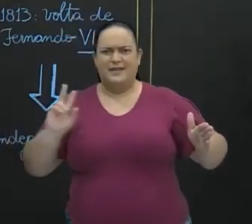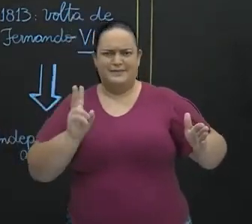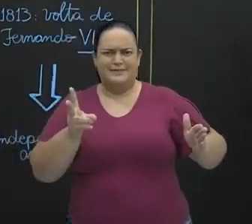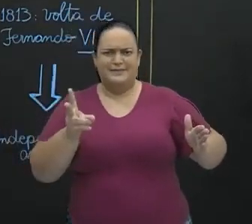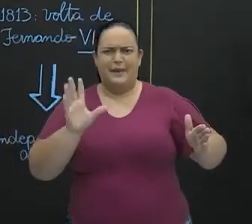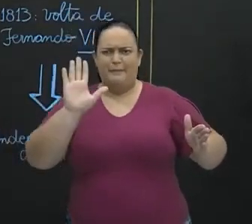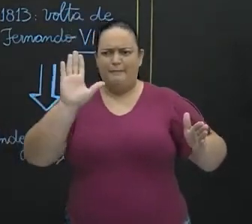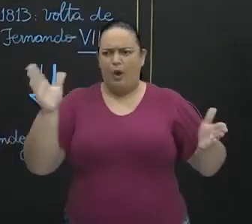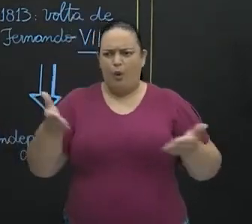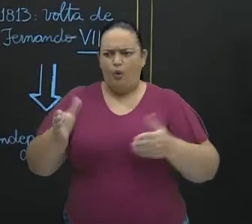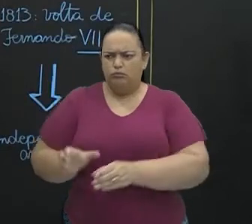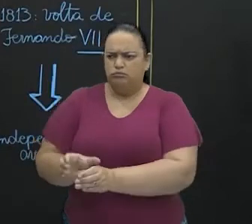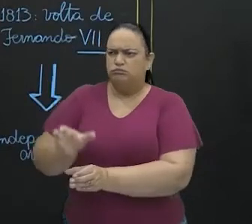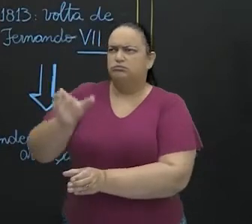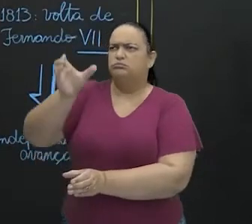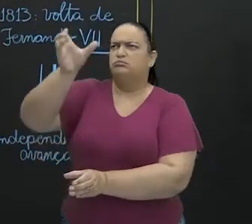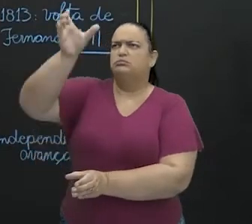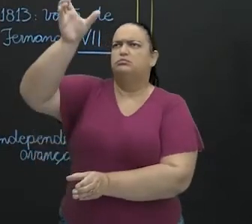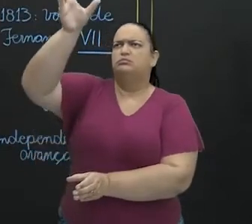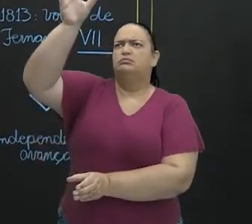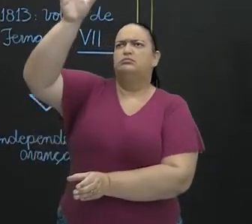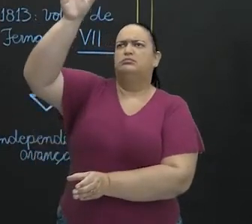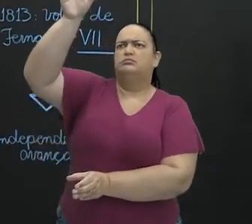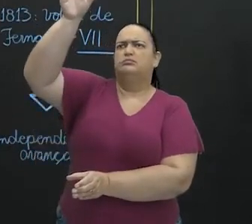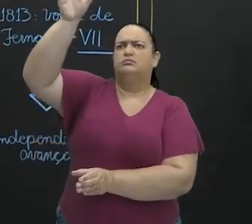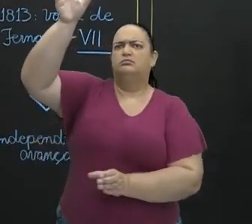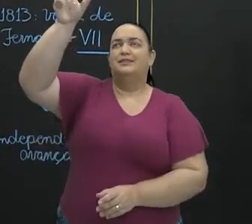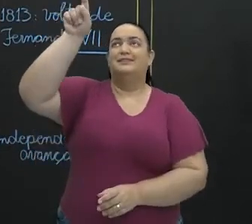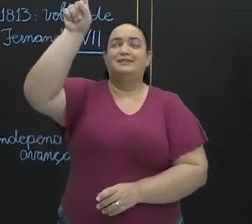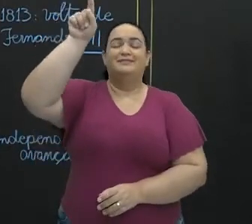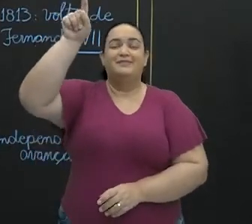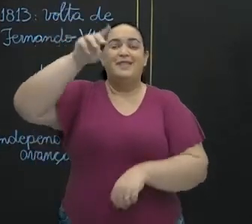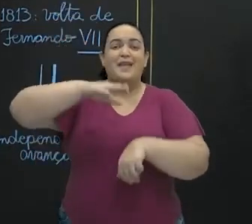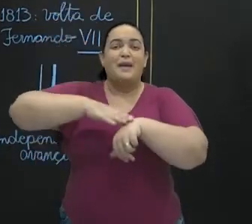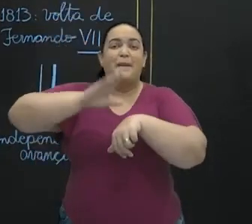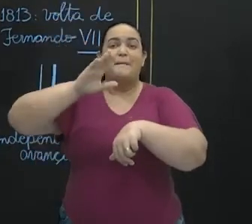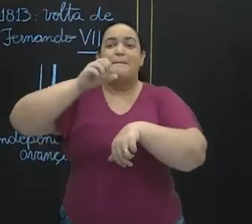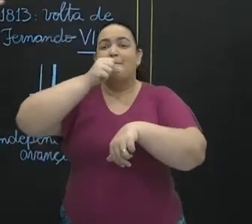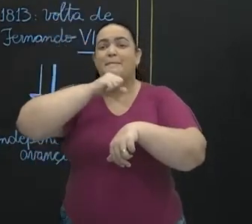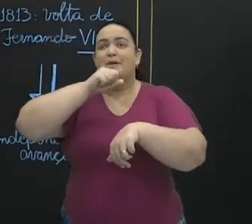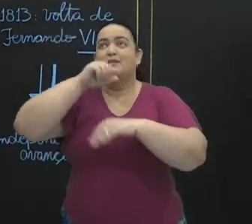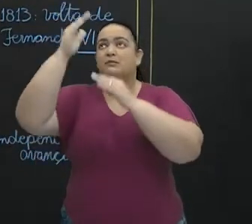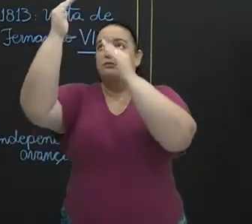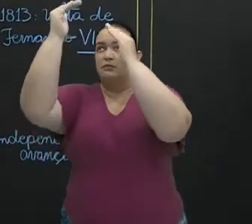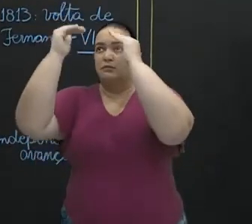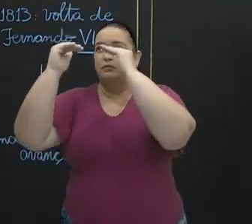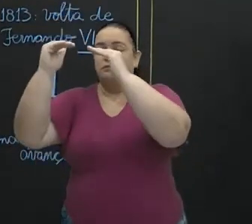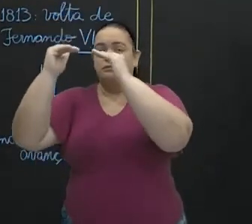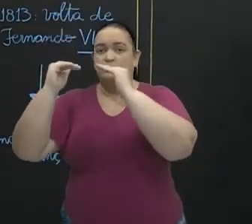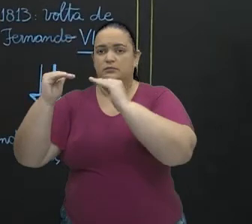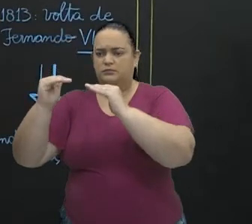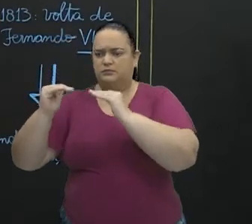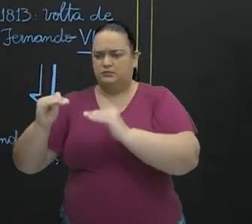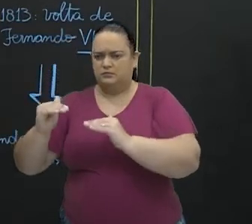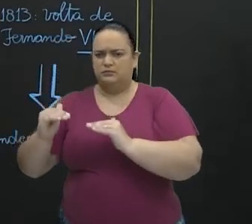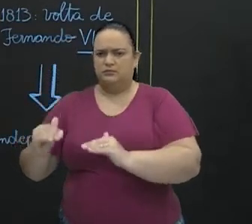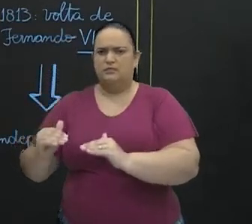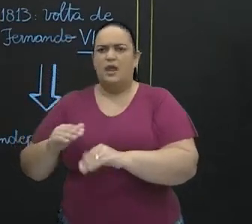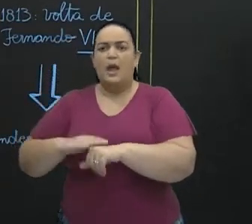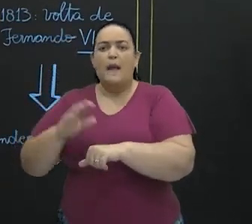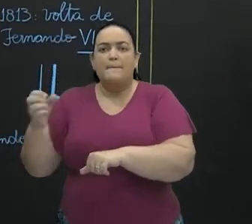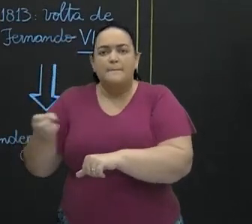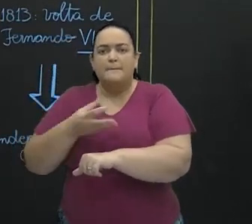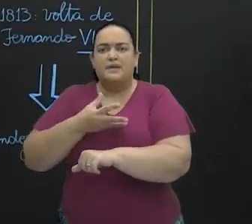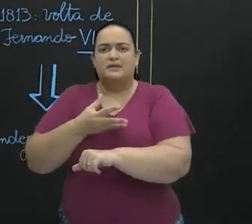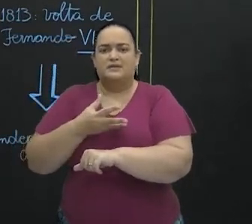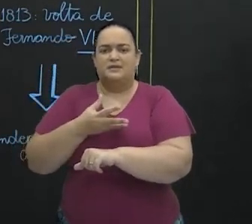onde na esquerda estão os períodos mais antigos e na direita os mais recentes. Aqui é só fazer virar assim,